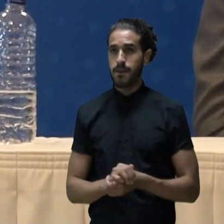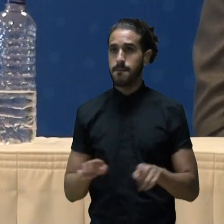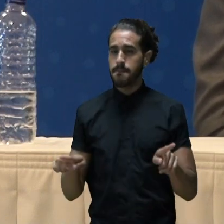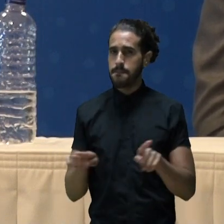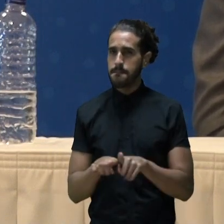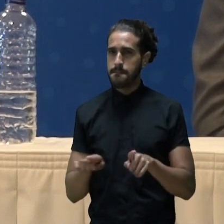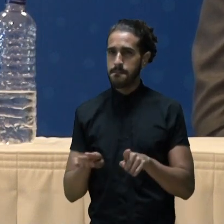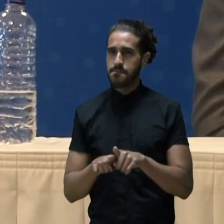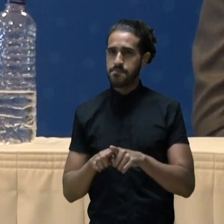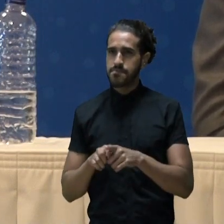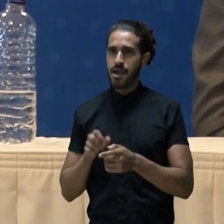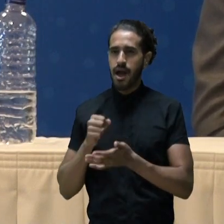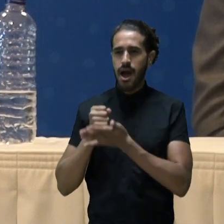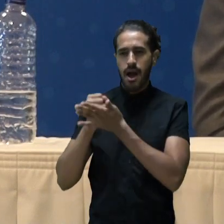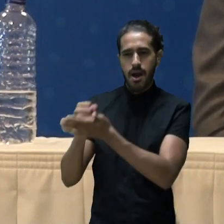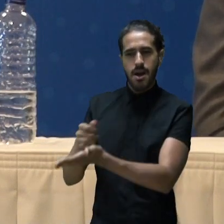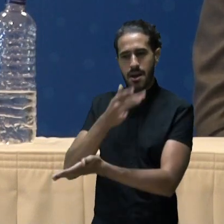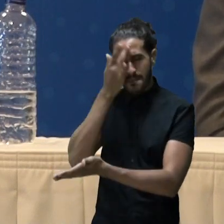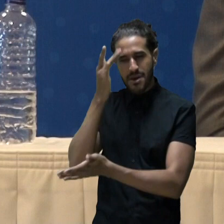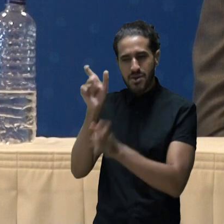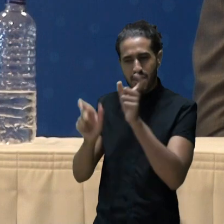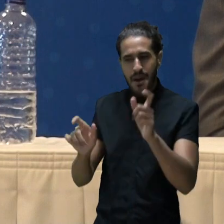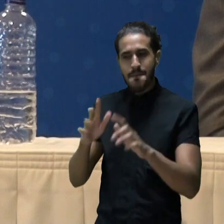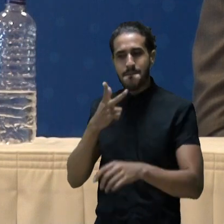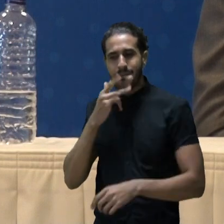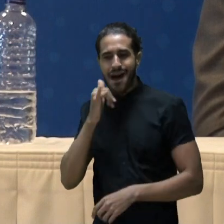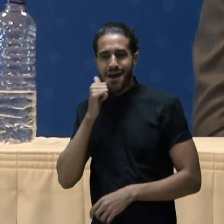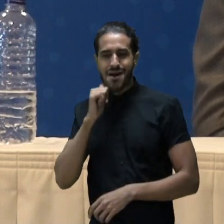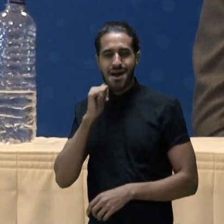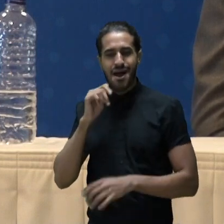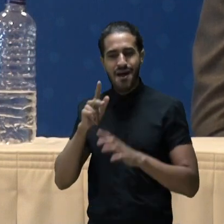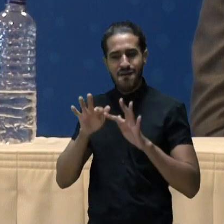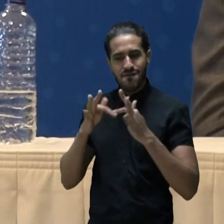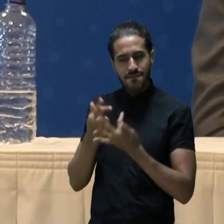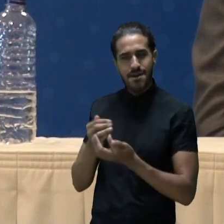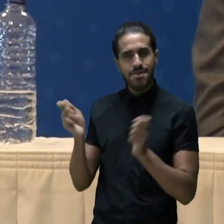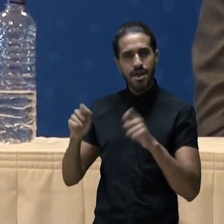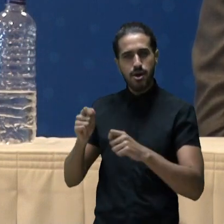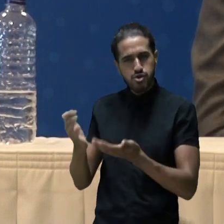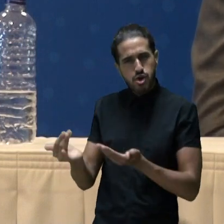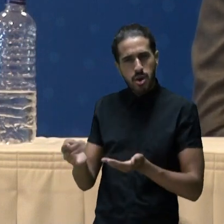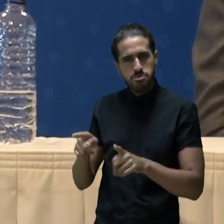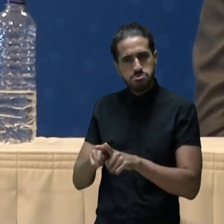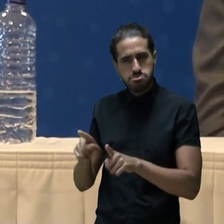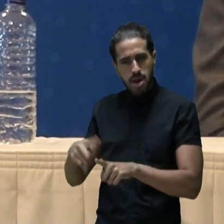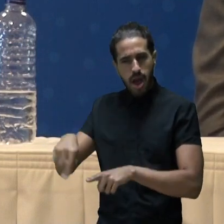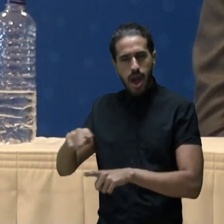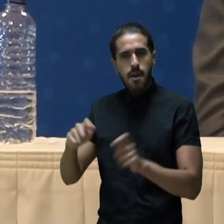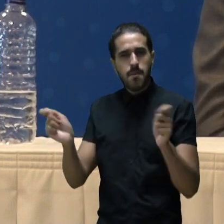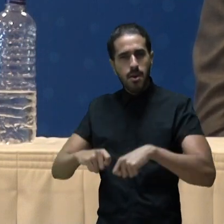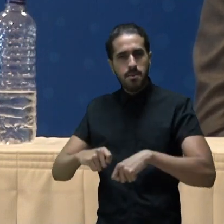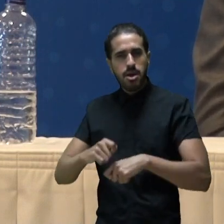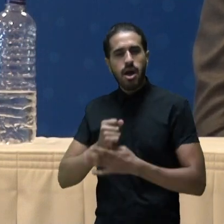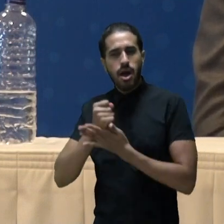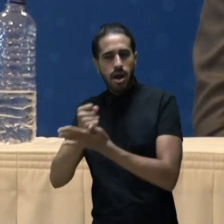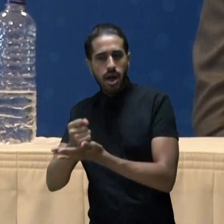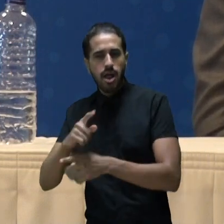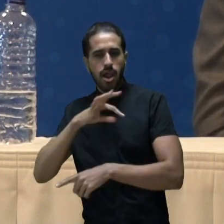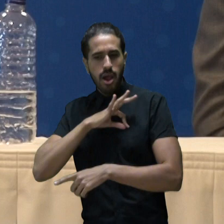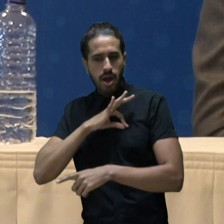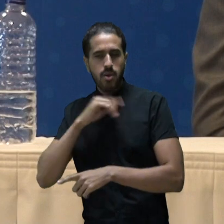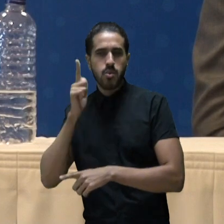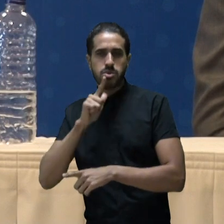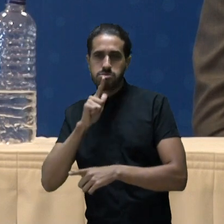e dá a essa pessoa, esse pai de família, esse jovem, a possibilidade de sair